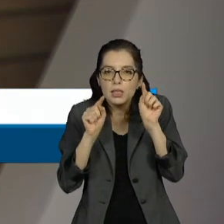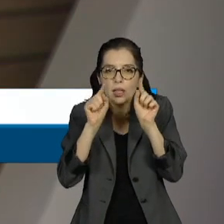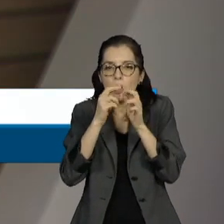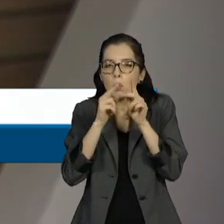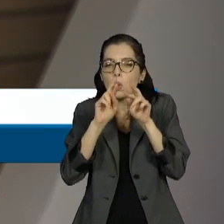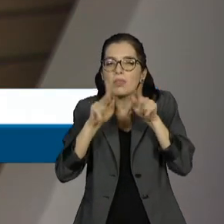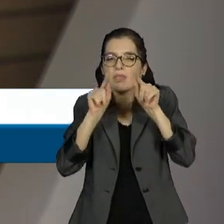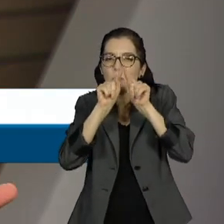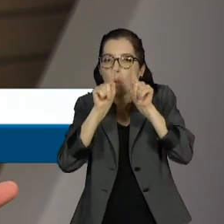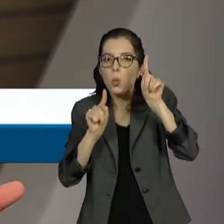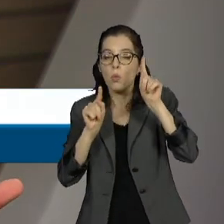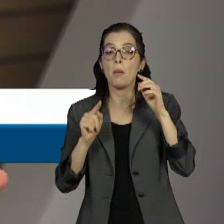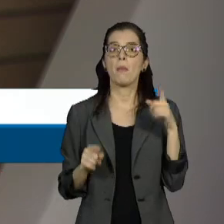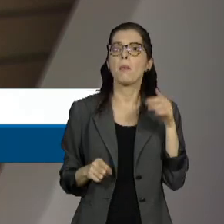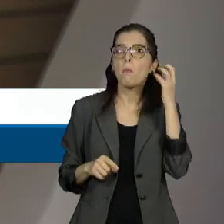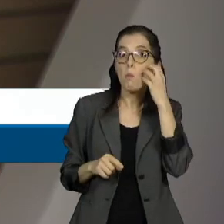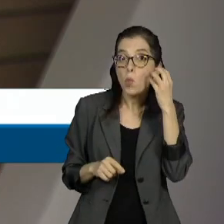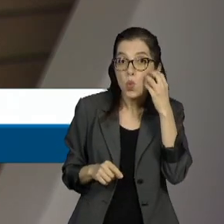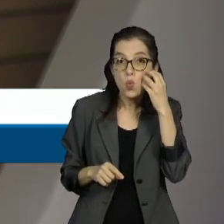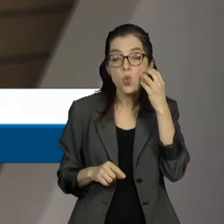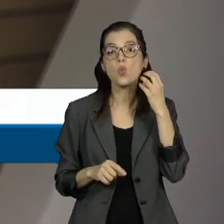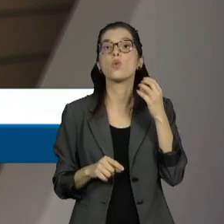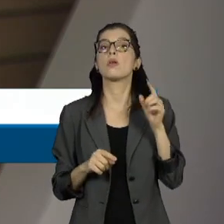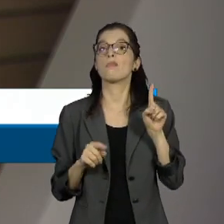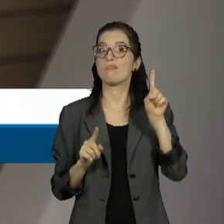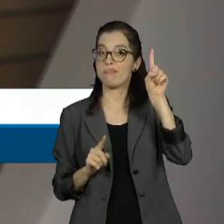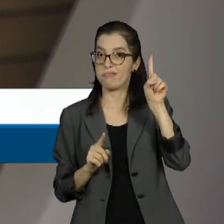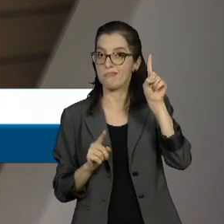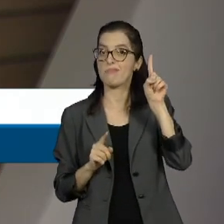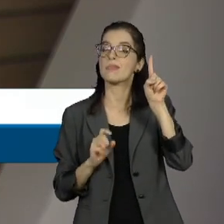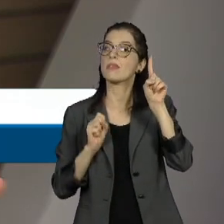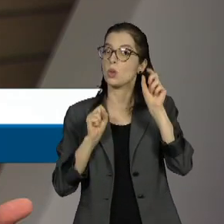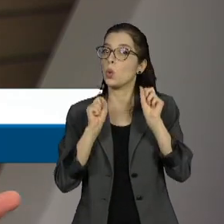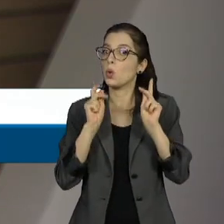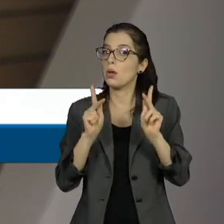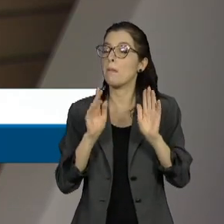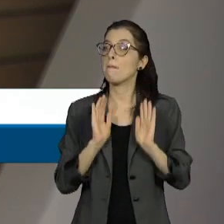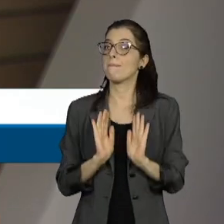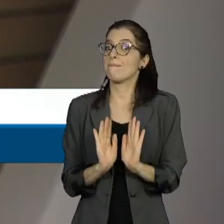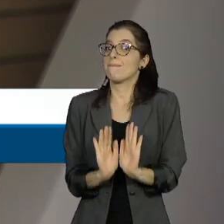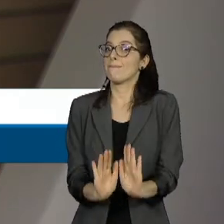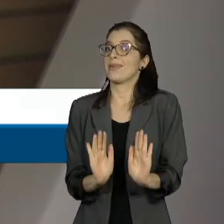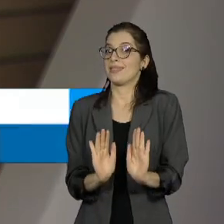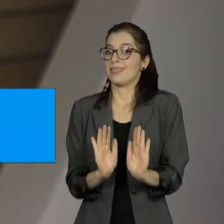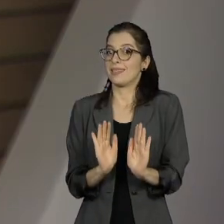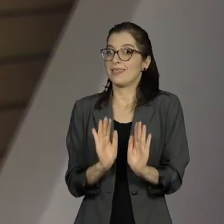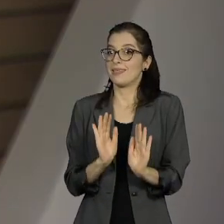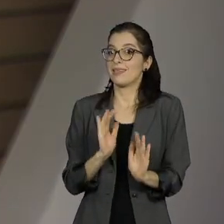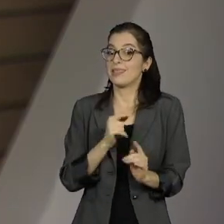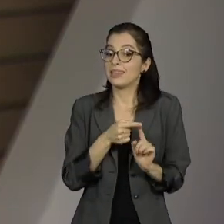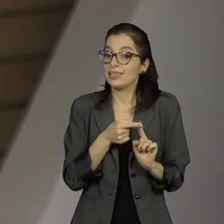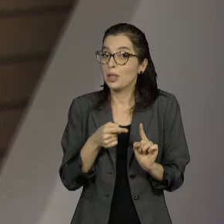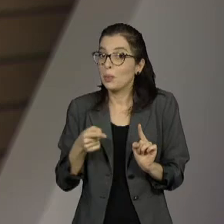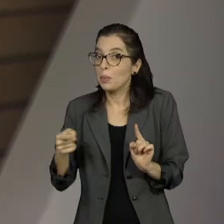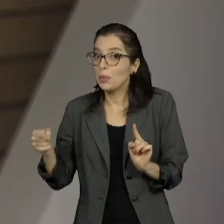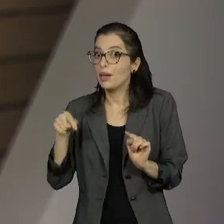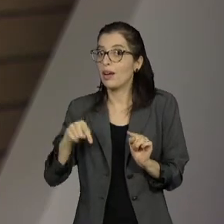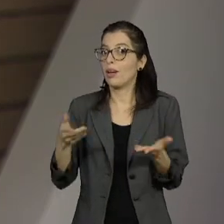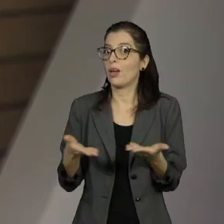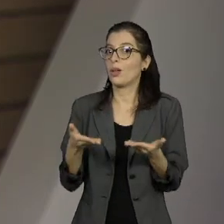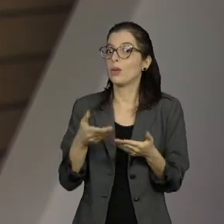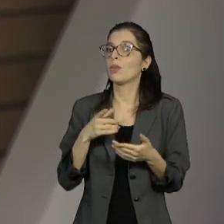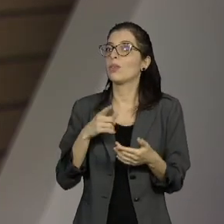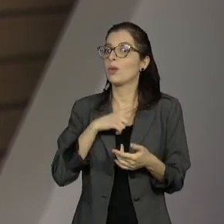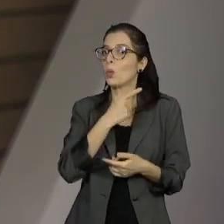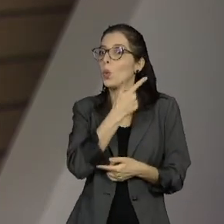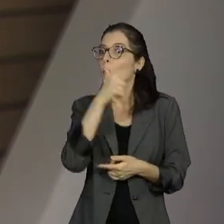Bruno Covas tem uma vantagem numérica ainda, né? As pesquisas mostram isso. Agora, o que a gente viu nessa semana, em que a gente teve até mais pesquisas sendo